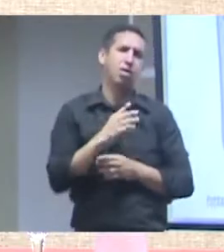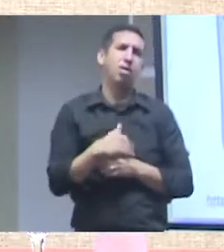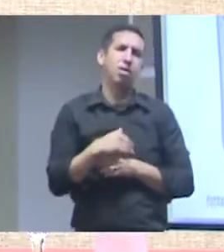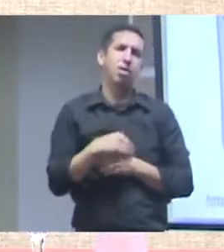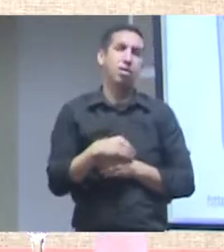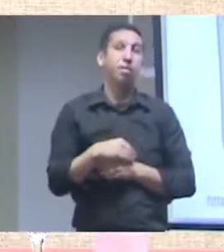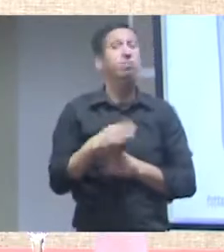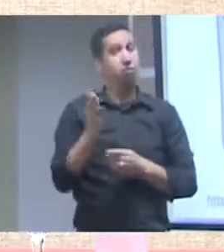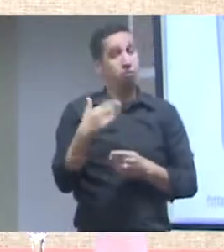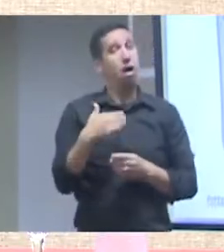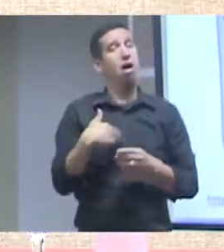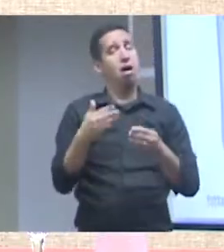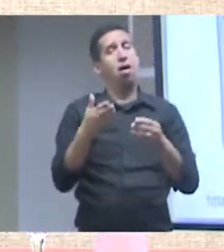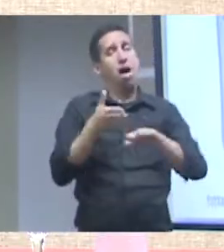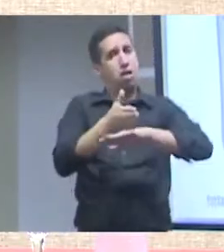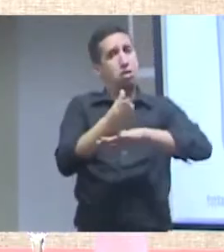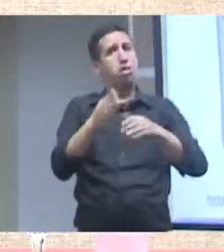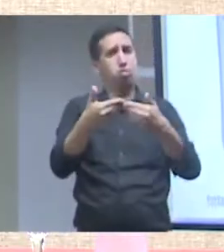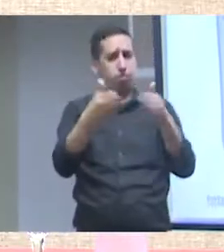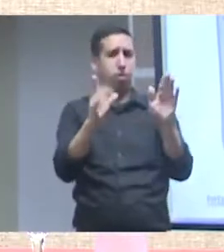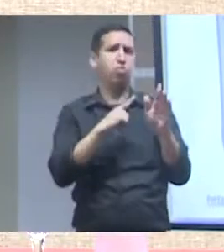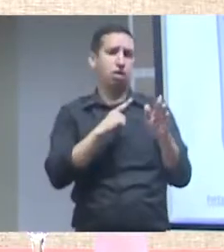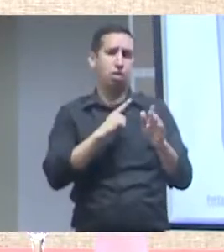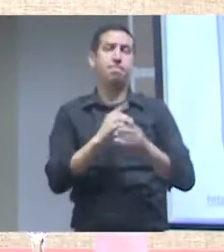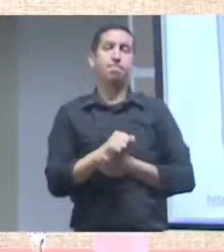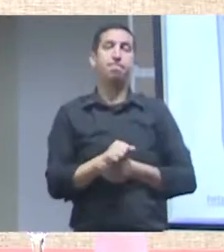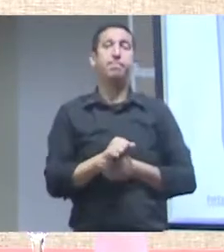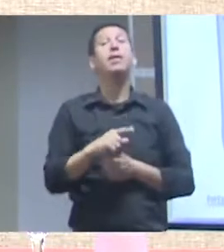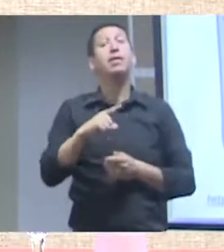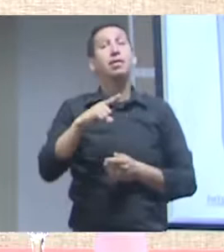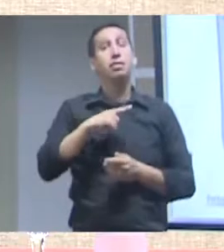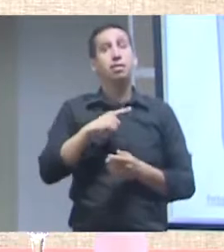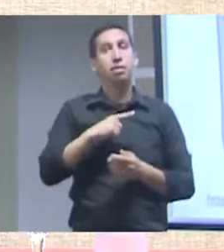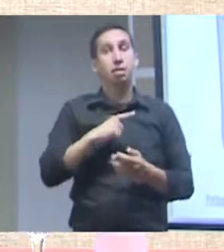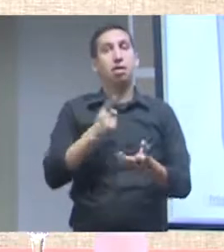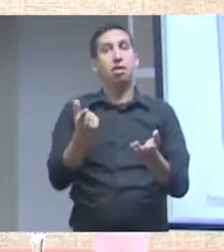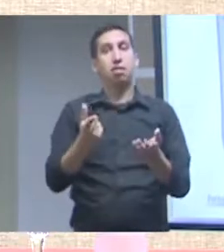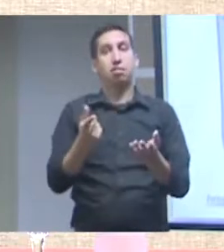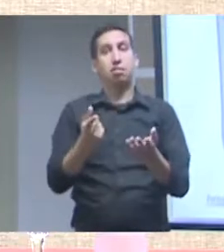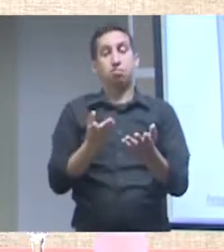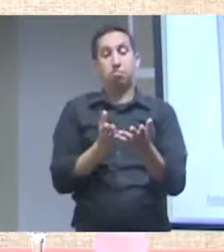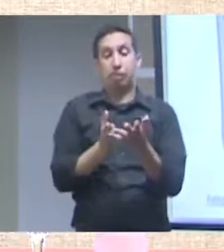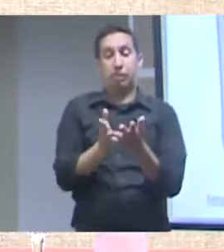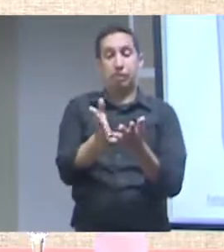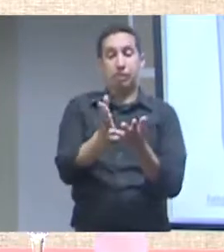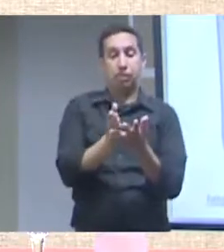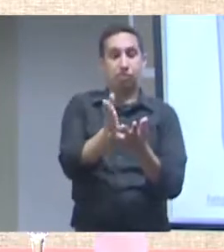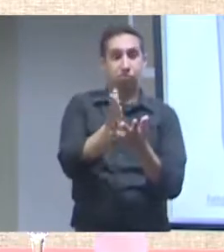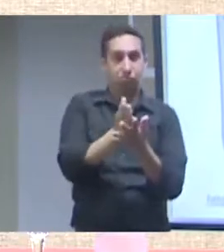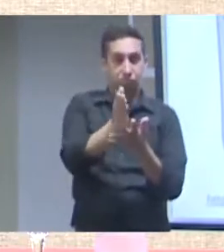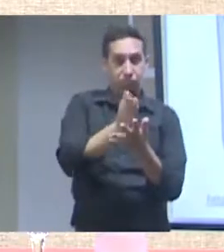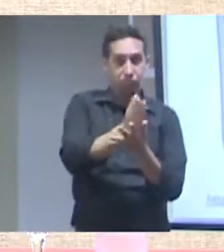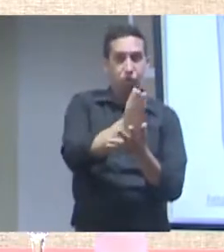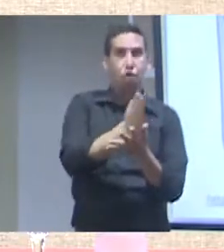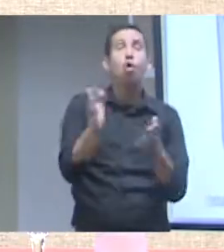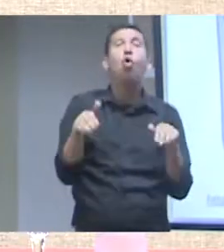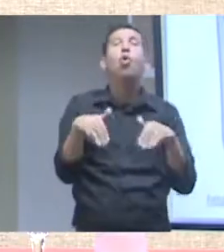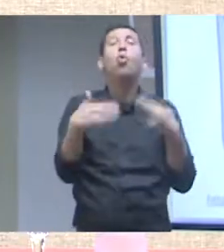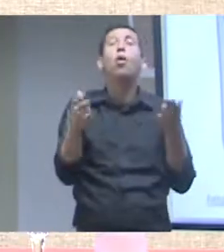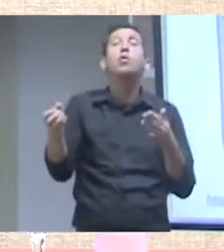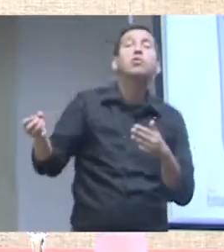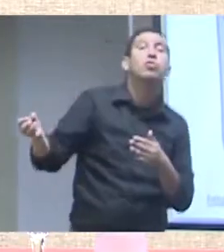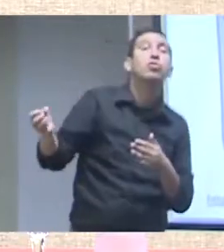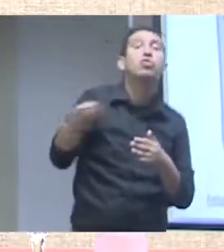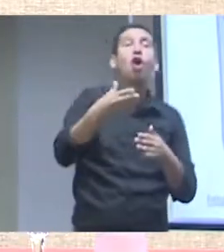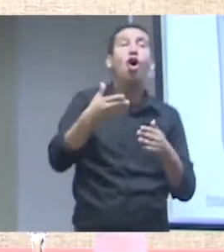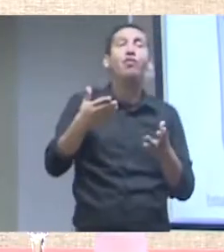essas várias dimensões que eu diria, como me foi pedido, quais são as novas fronteiras, eu diria que aqui a gente tem um pouco